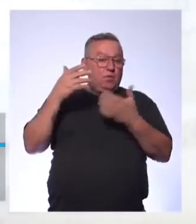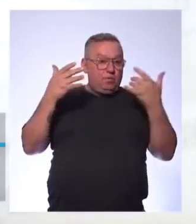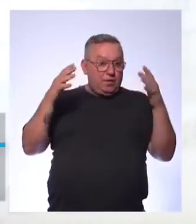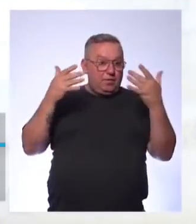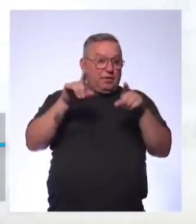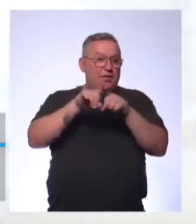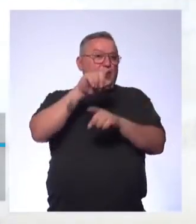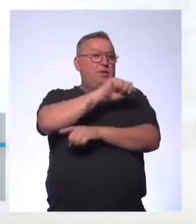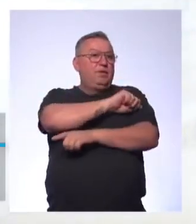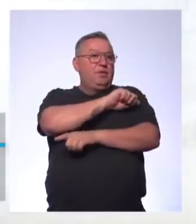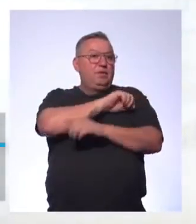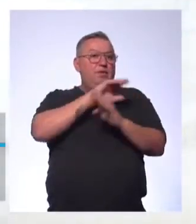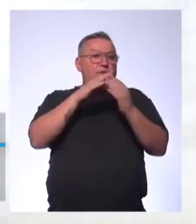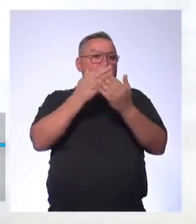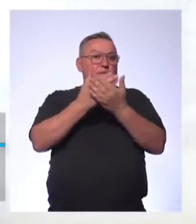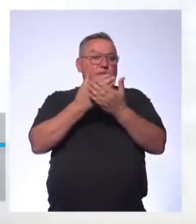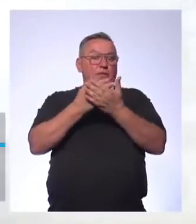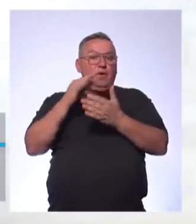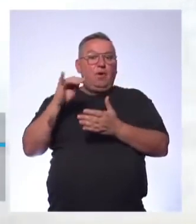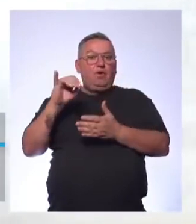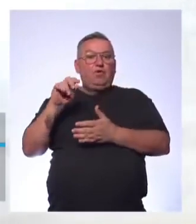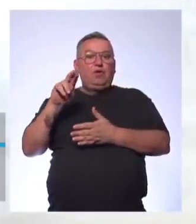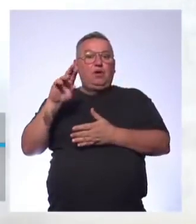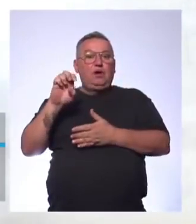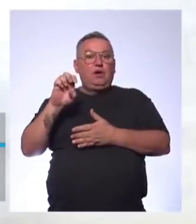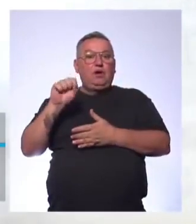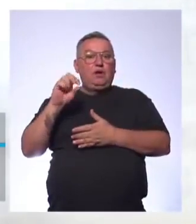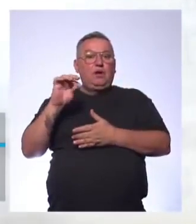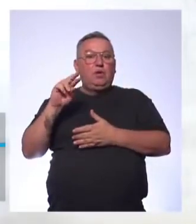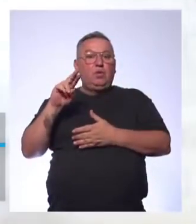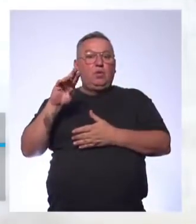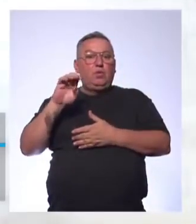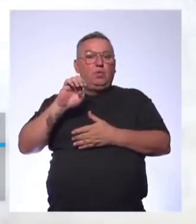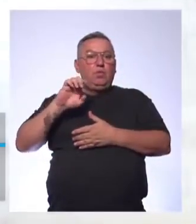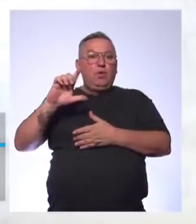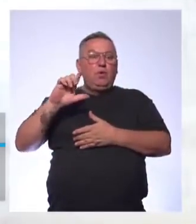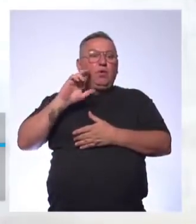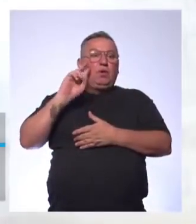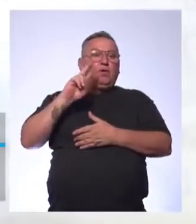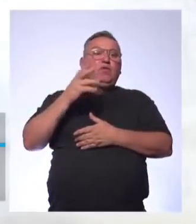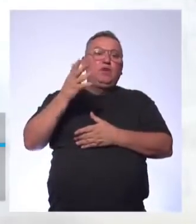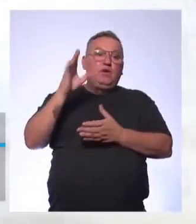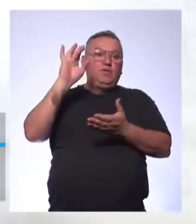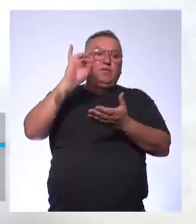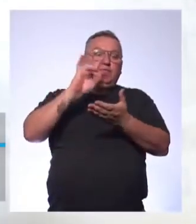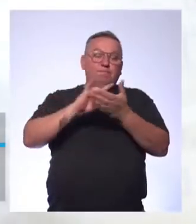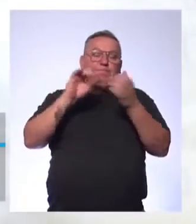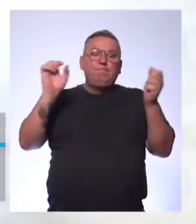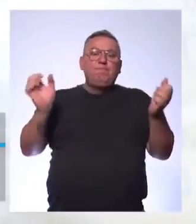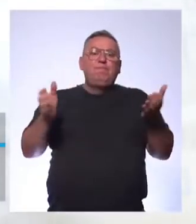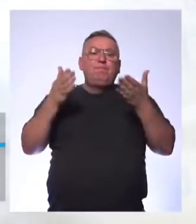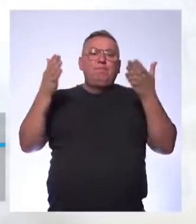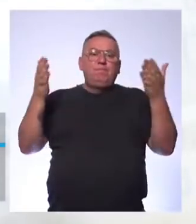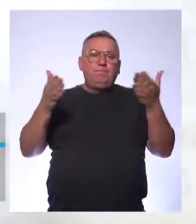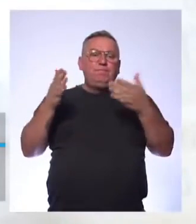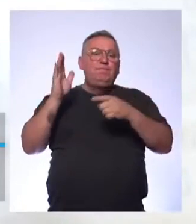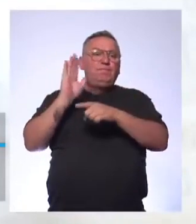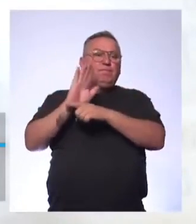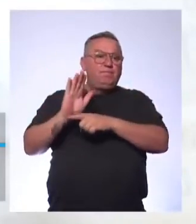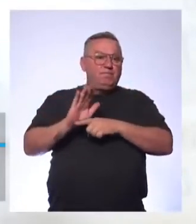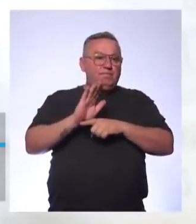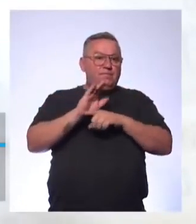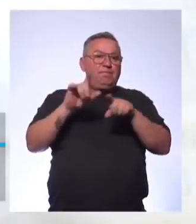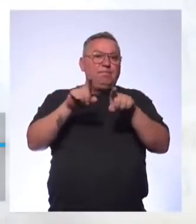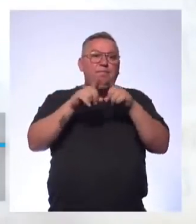Acho que deve ser Tide Setúbal Tá? Muito bacana Isso é o que a gente quer mesmo Que vocês incentivem Vocês nos ajudem